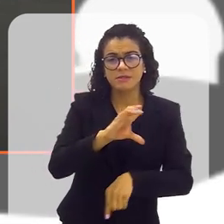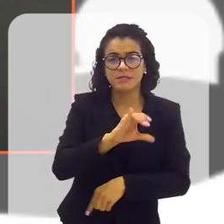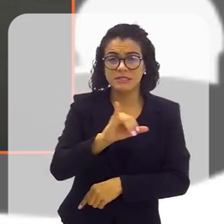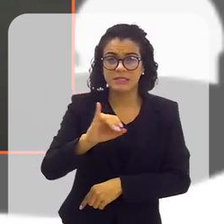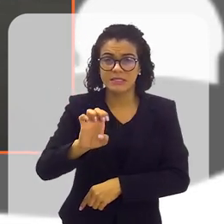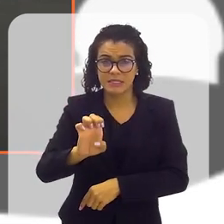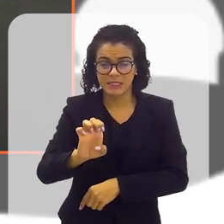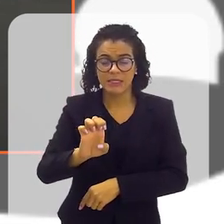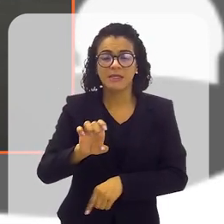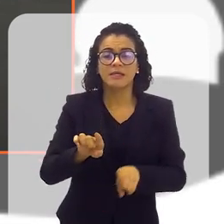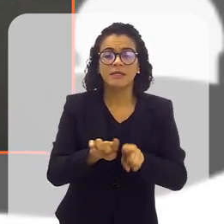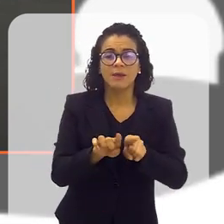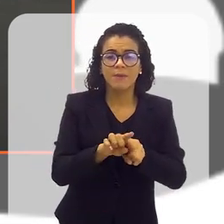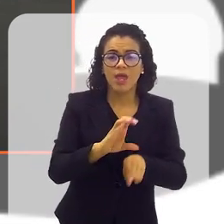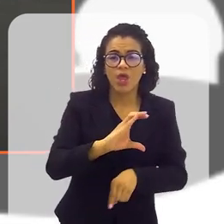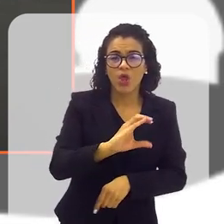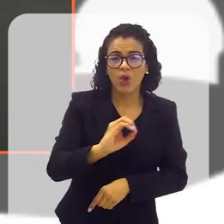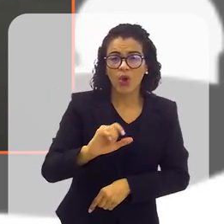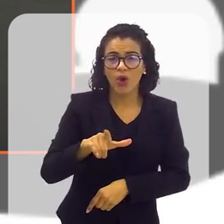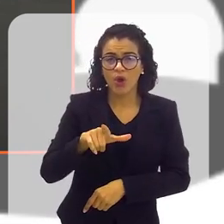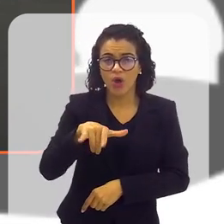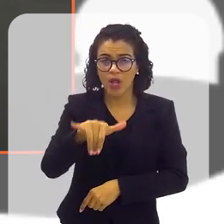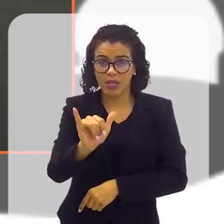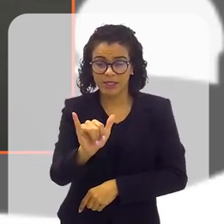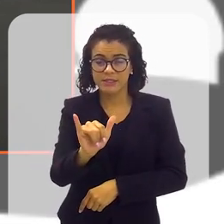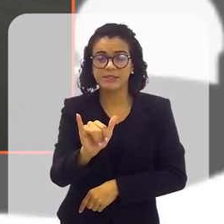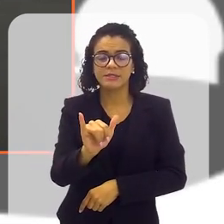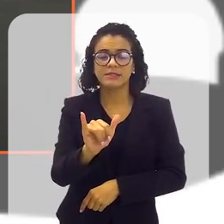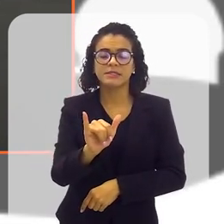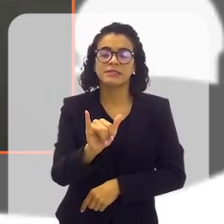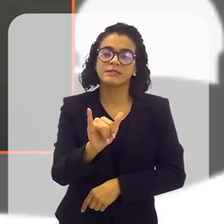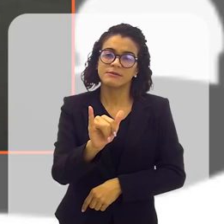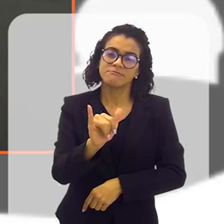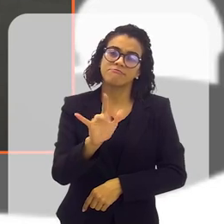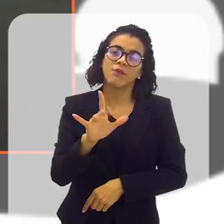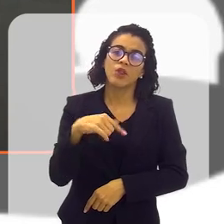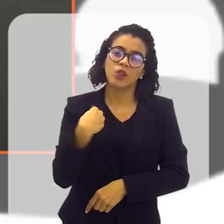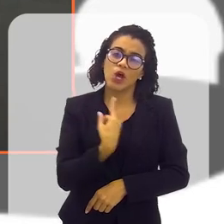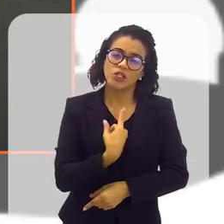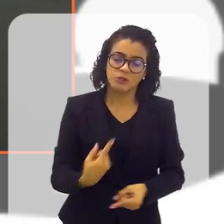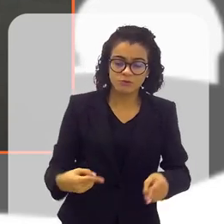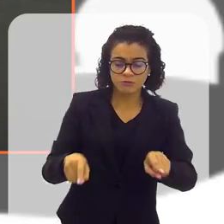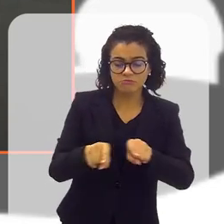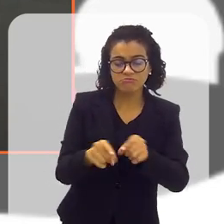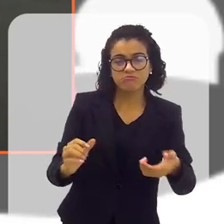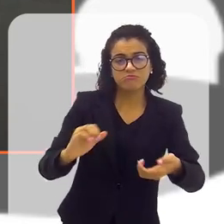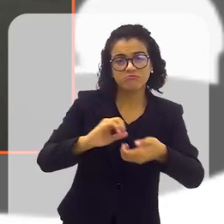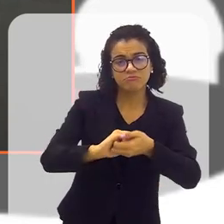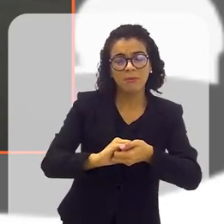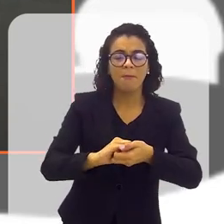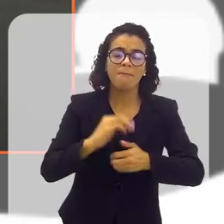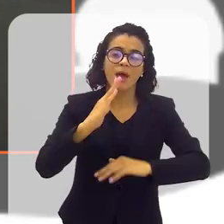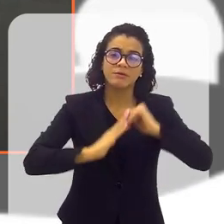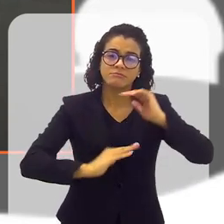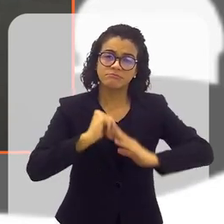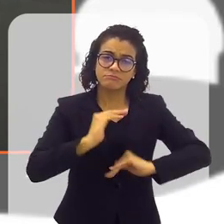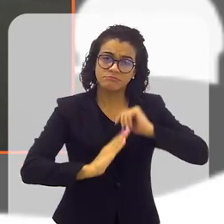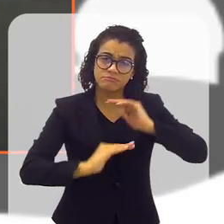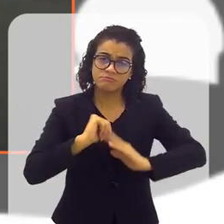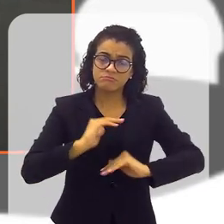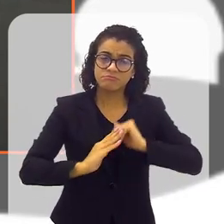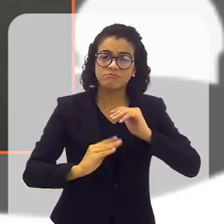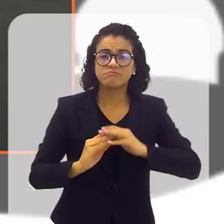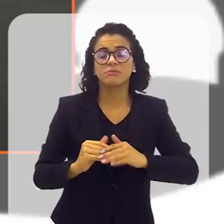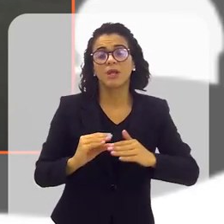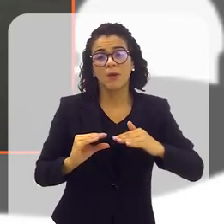o CIE, quanto no programa Acolhe, que é feito, nós somos os parceiros técnicos do Fundo para